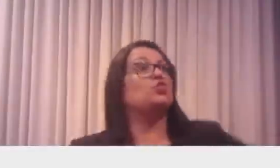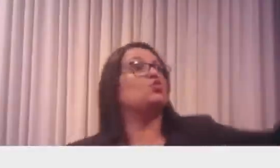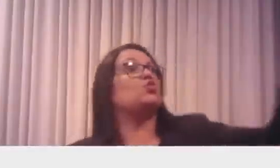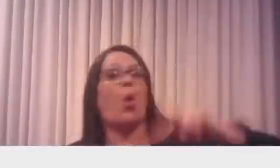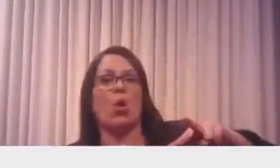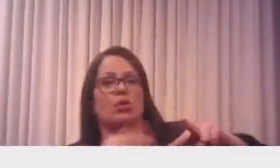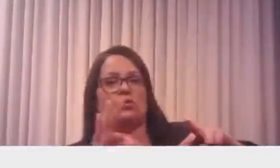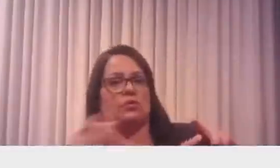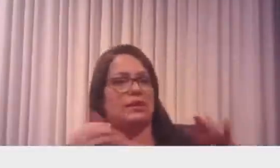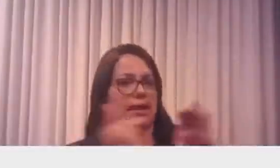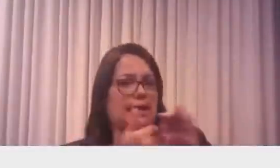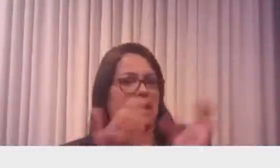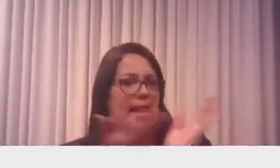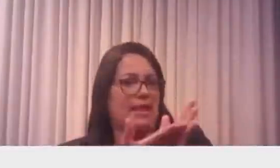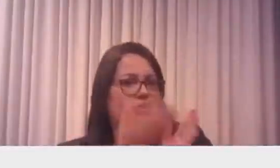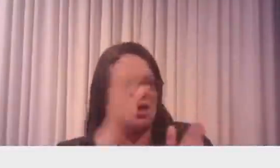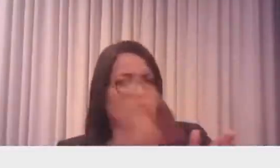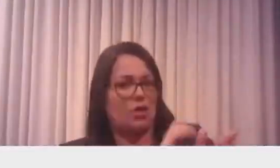parte venha para cá,